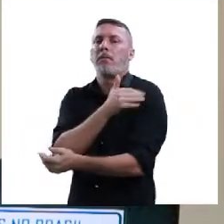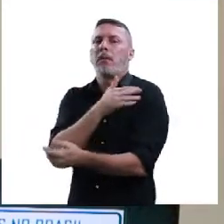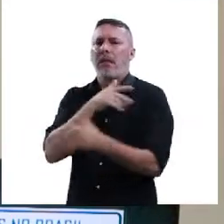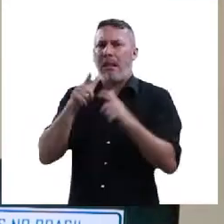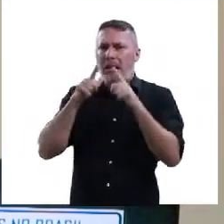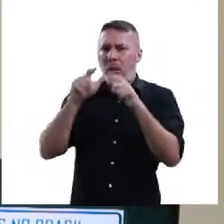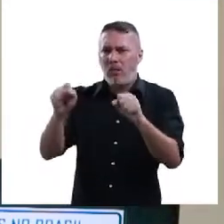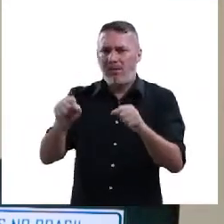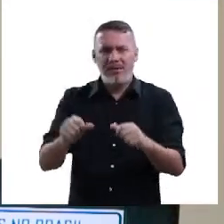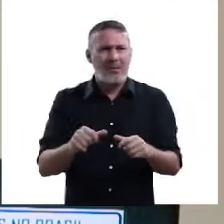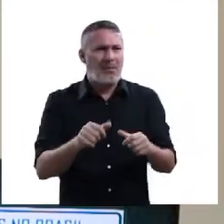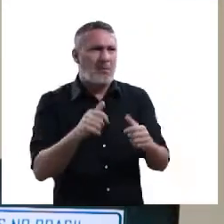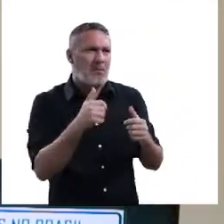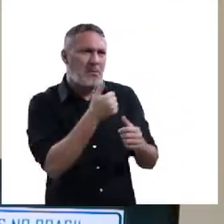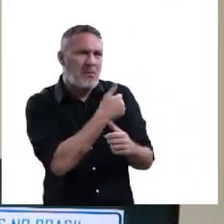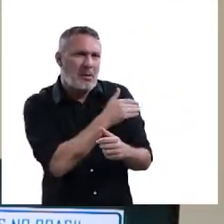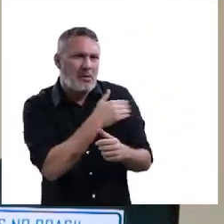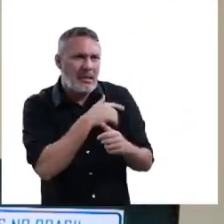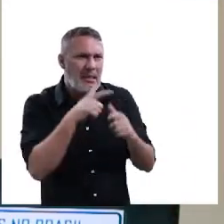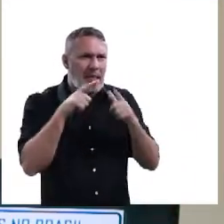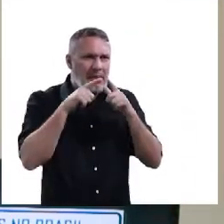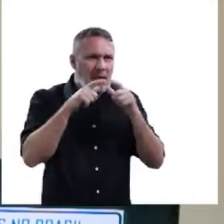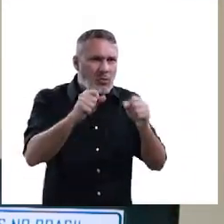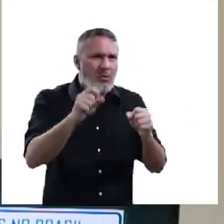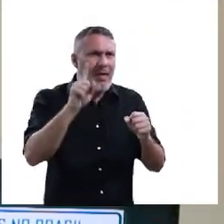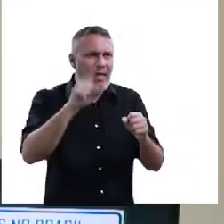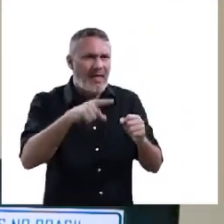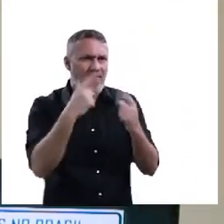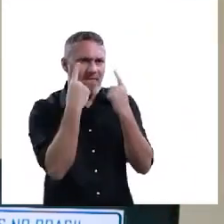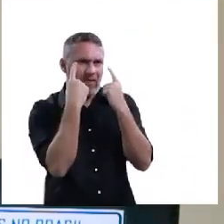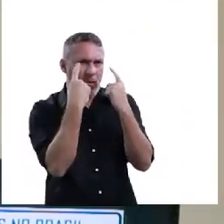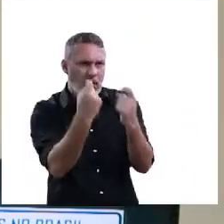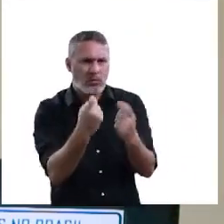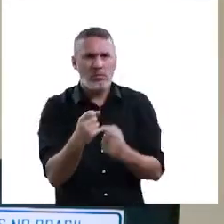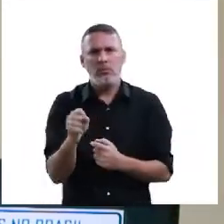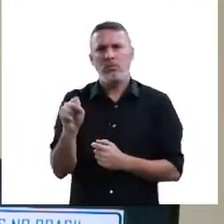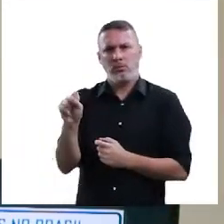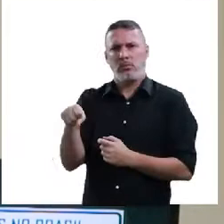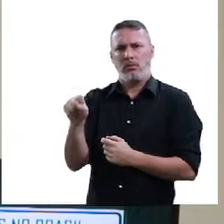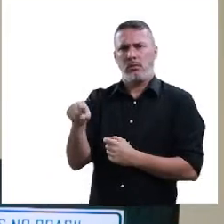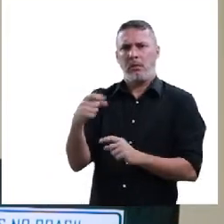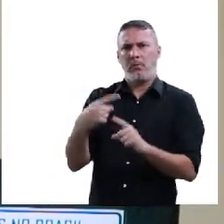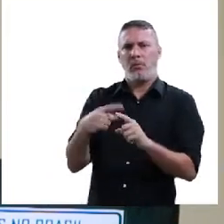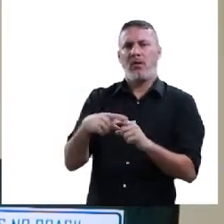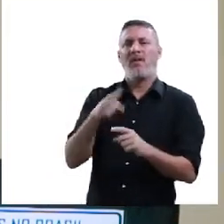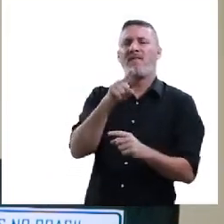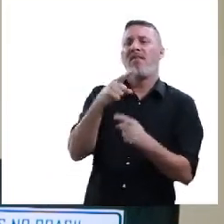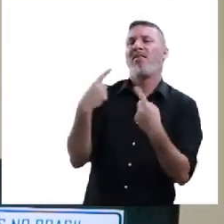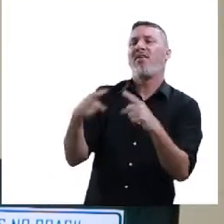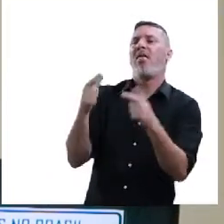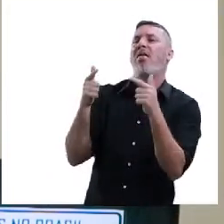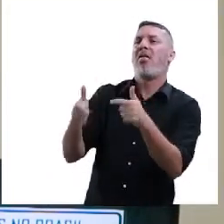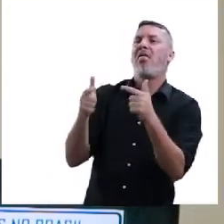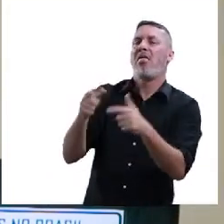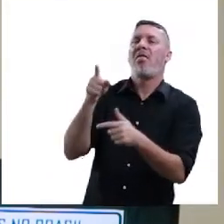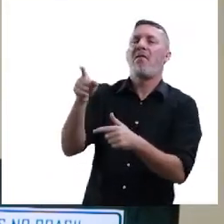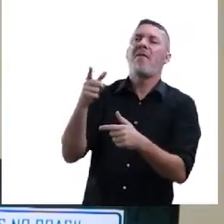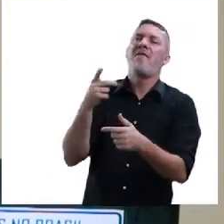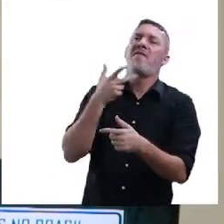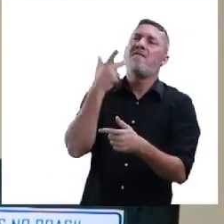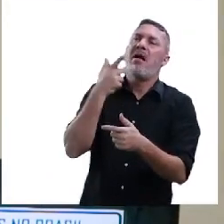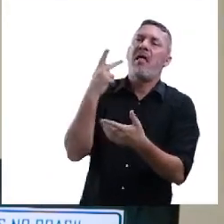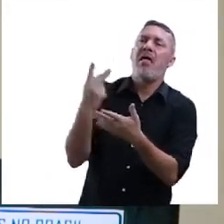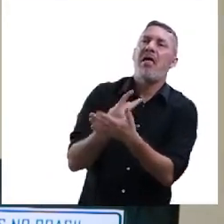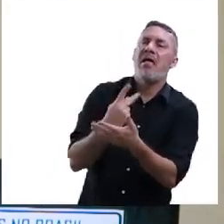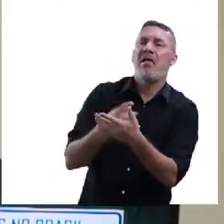linguístico no Brasil. Prof, preconceito linguístico é uma violência? É. Porque quando você fala sobre o modo de falar